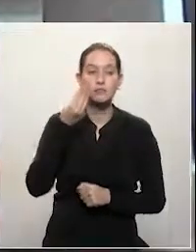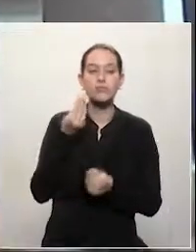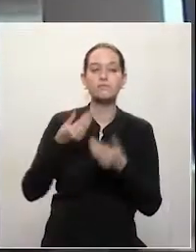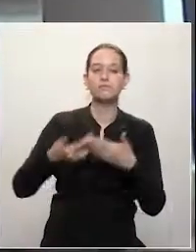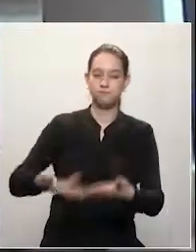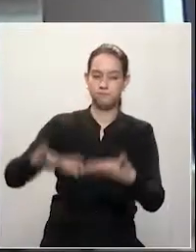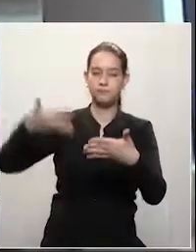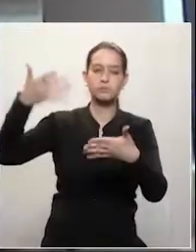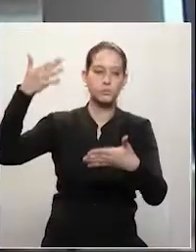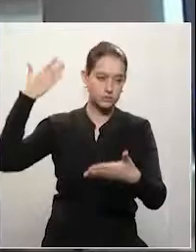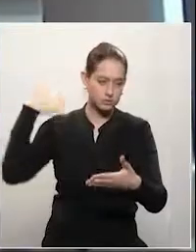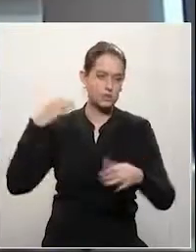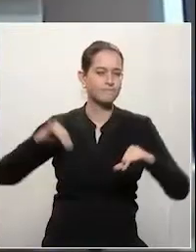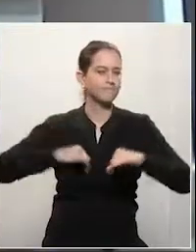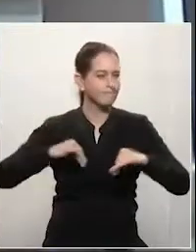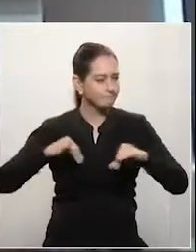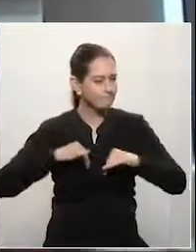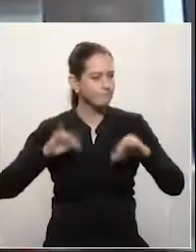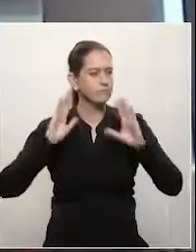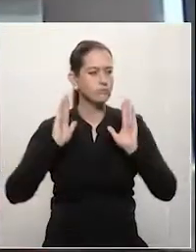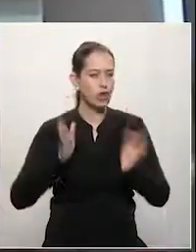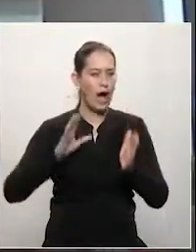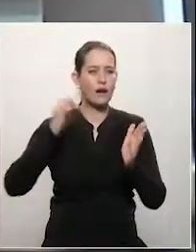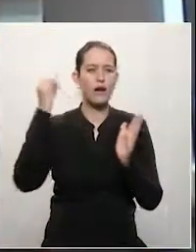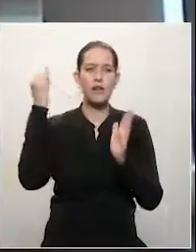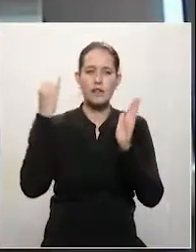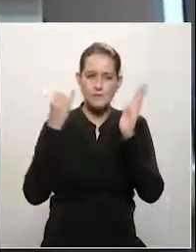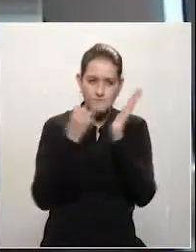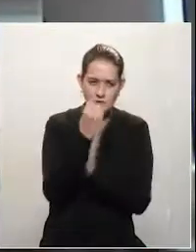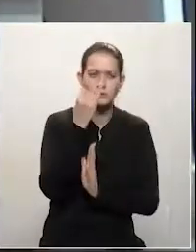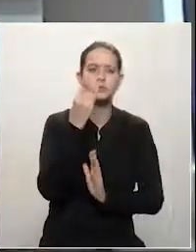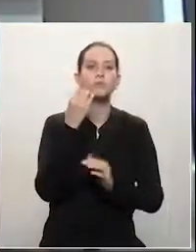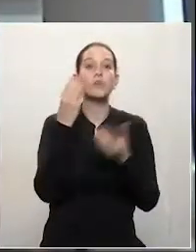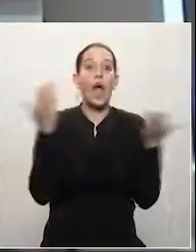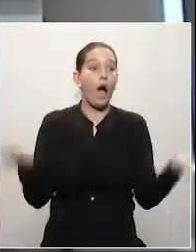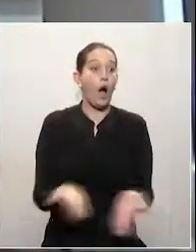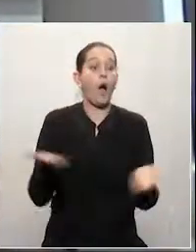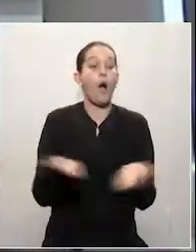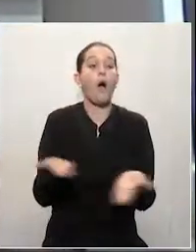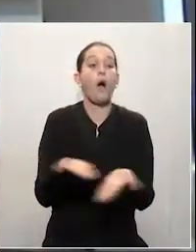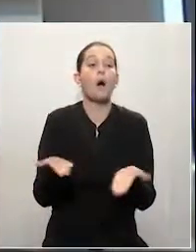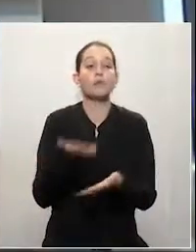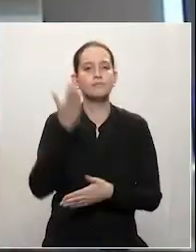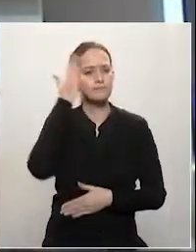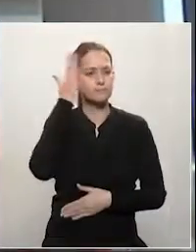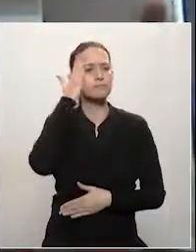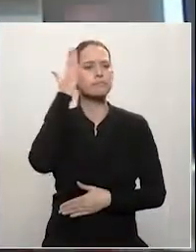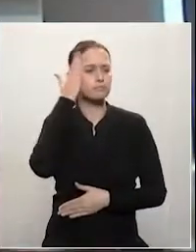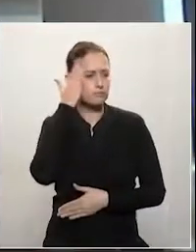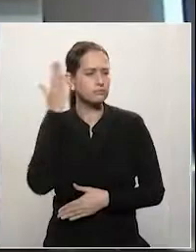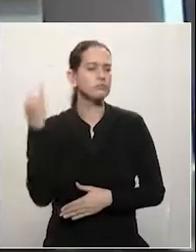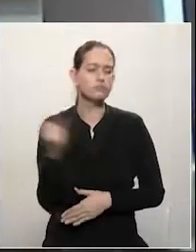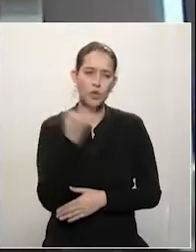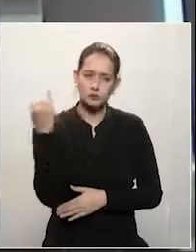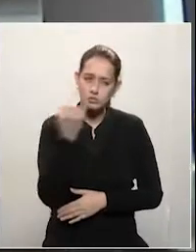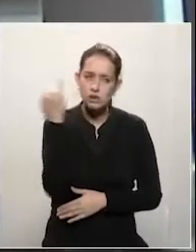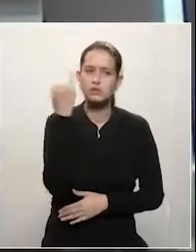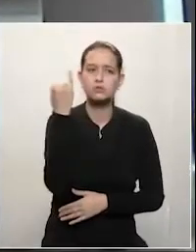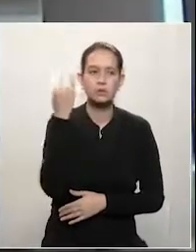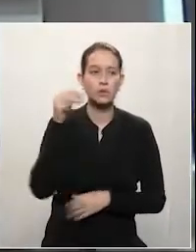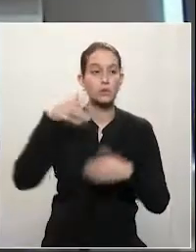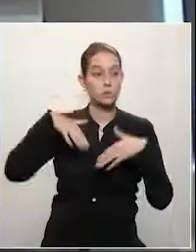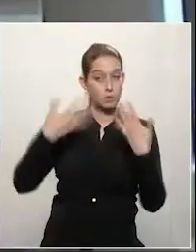monstro da inflação, sabe da importância do que eu estou colocando aqui agora. Então, fica aqui o nosso